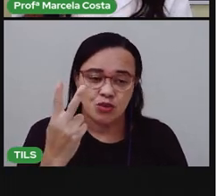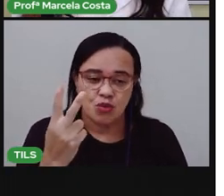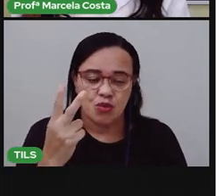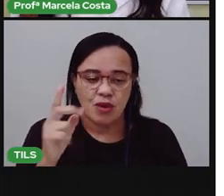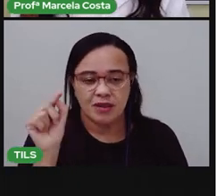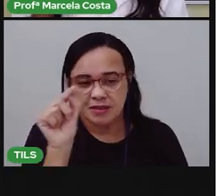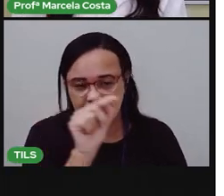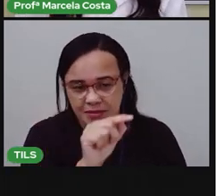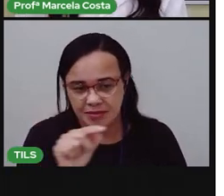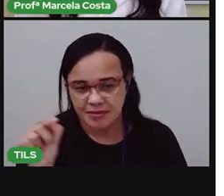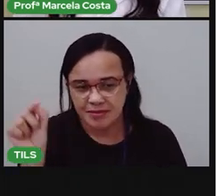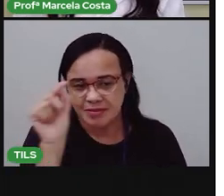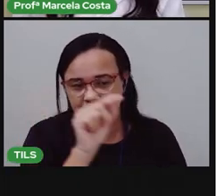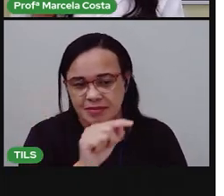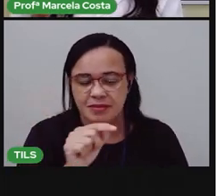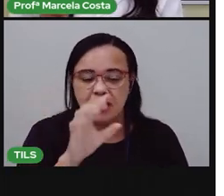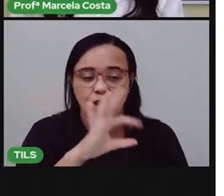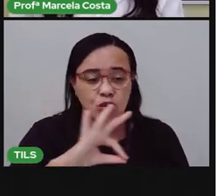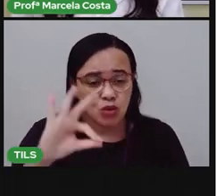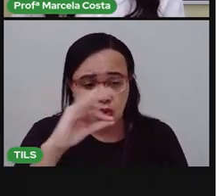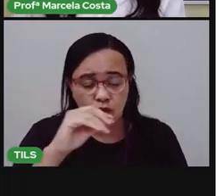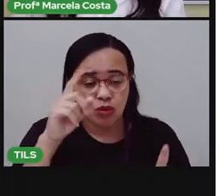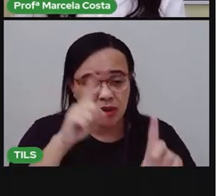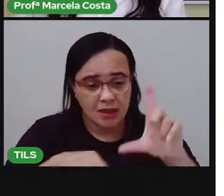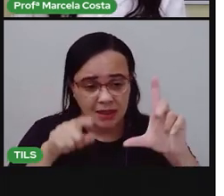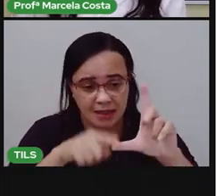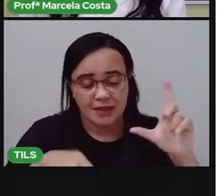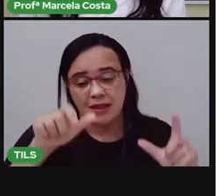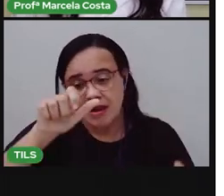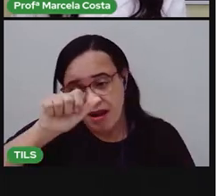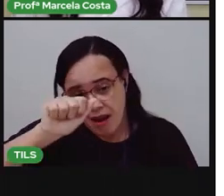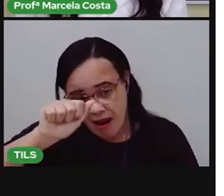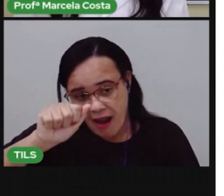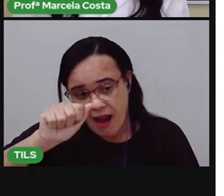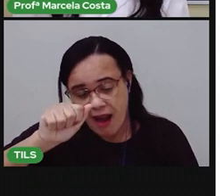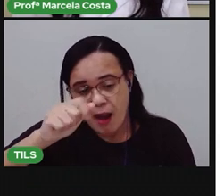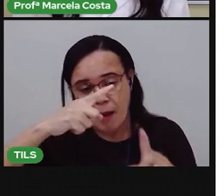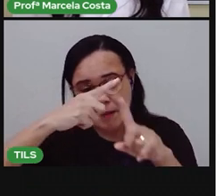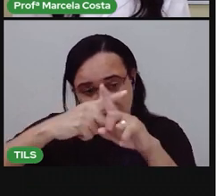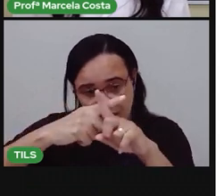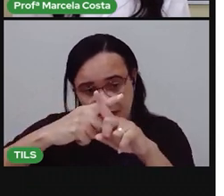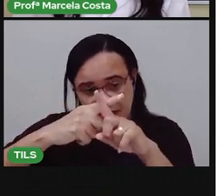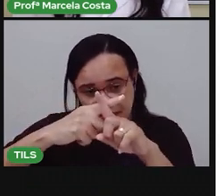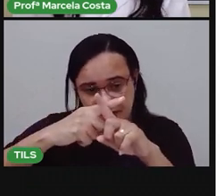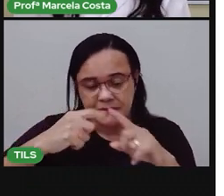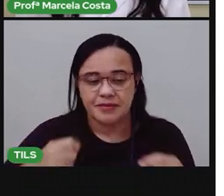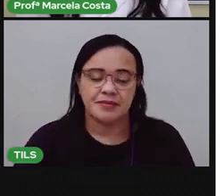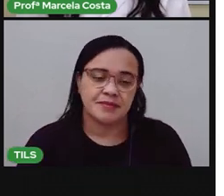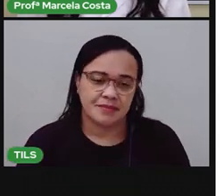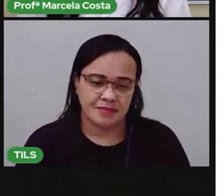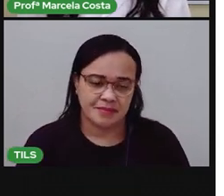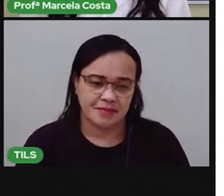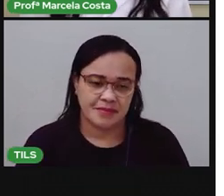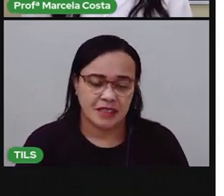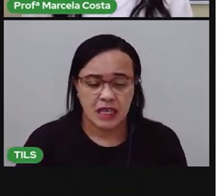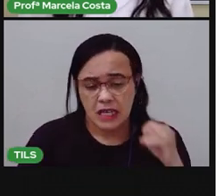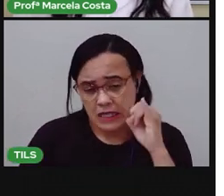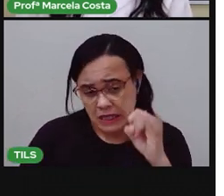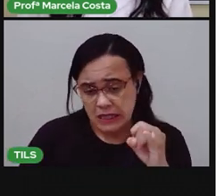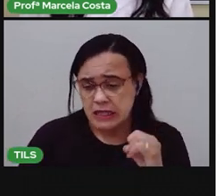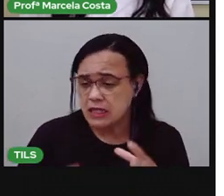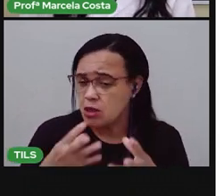Marca todas as letras A que você encontrar aí na sua embalagem, tá bom? Então, se tiver mais de uma,